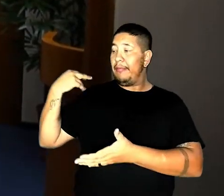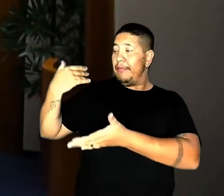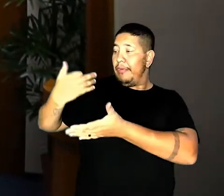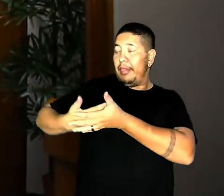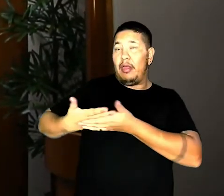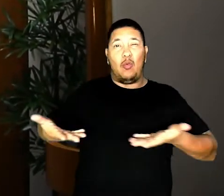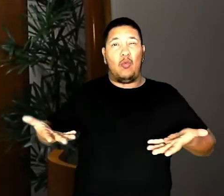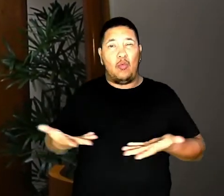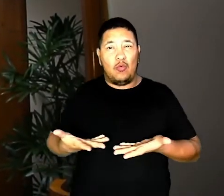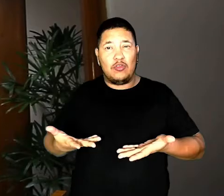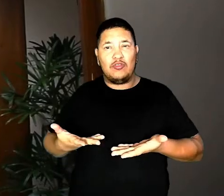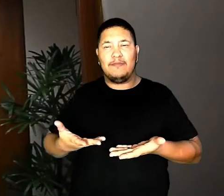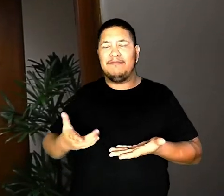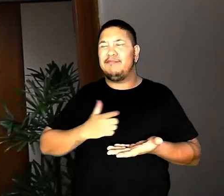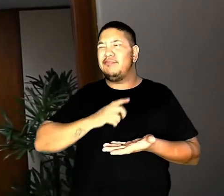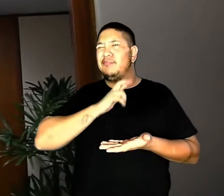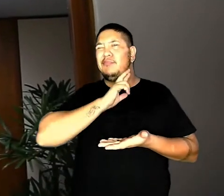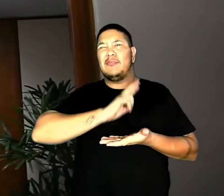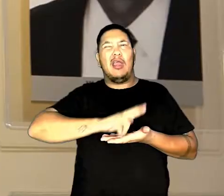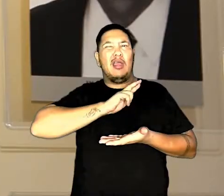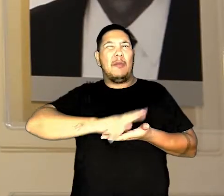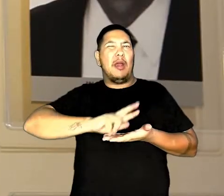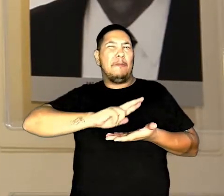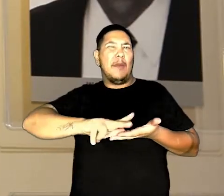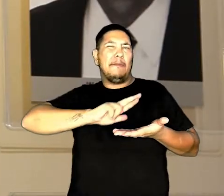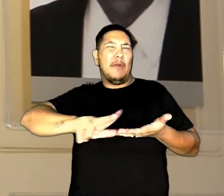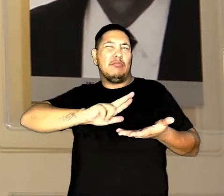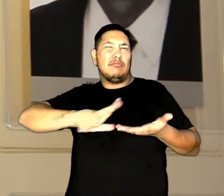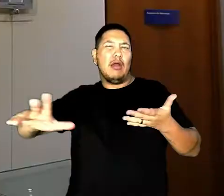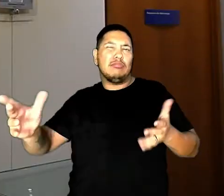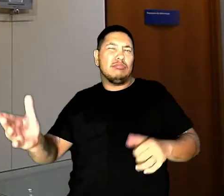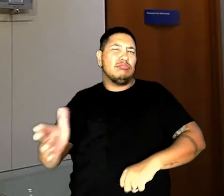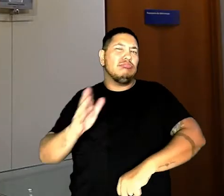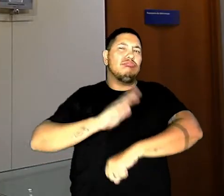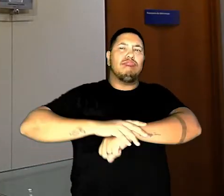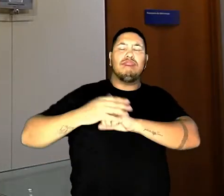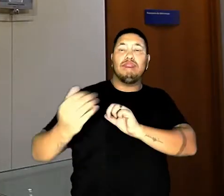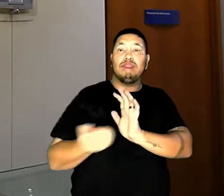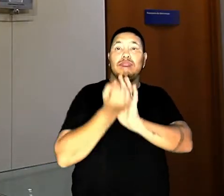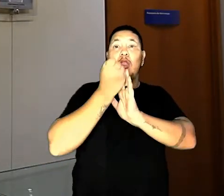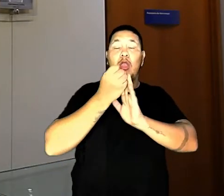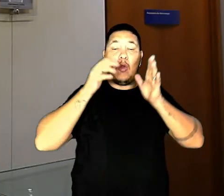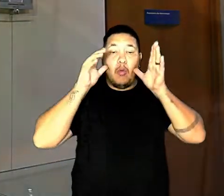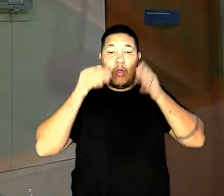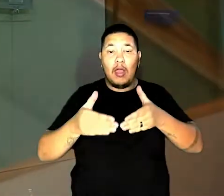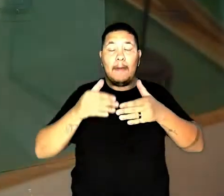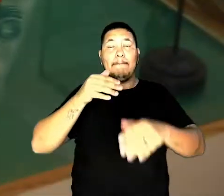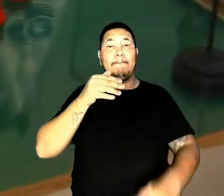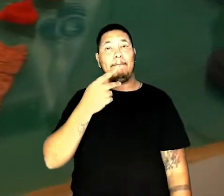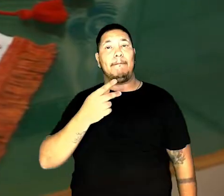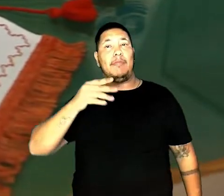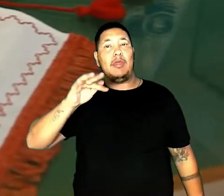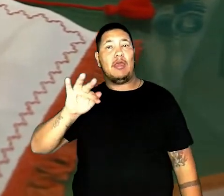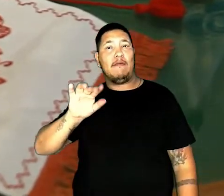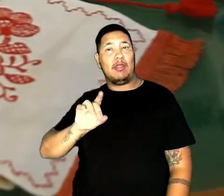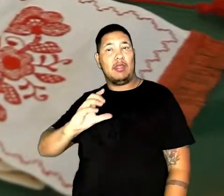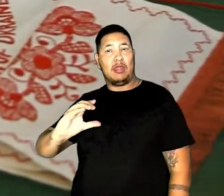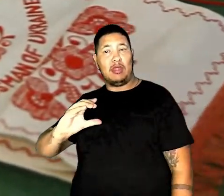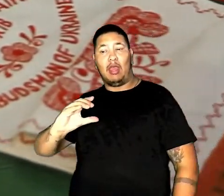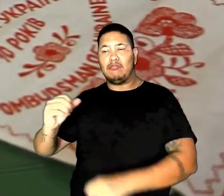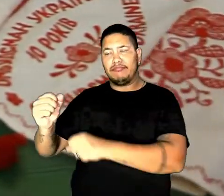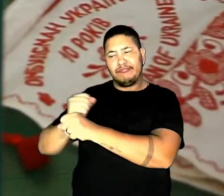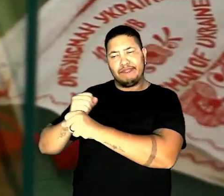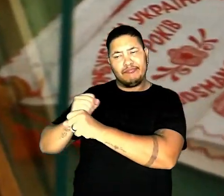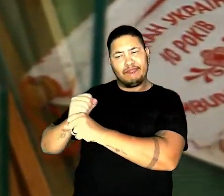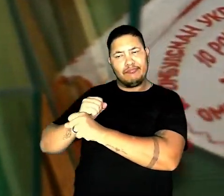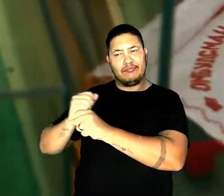lá, até os dias atuais, foram muitos momentos marcantes da atuação da PFDC ao longo